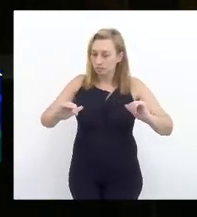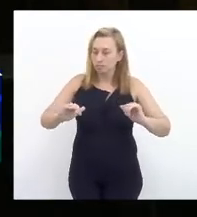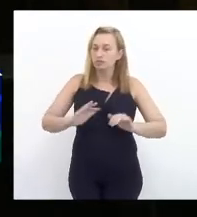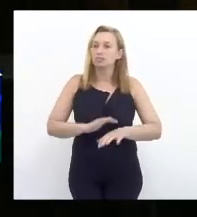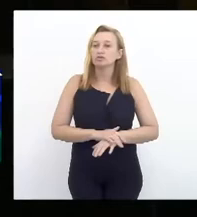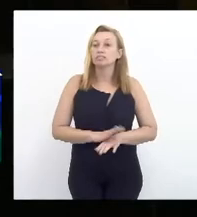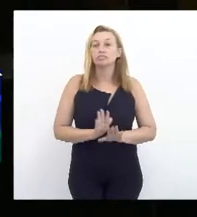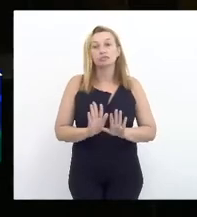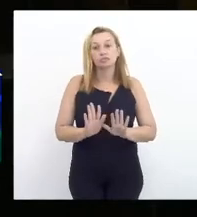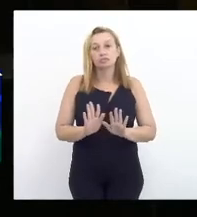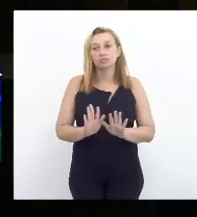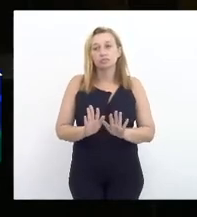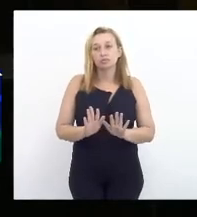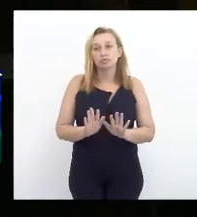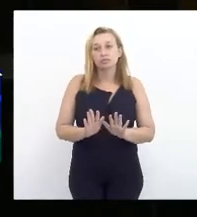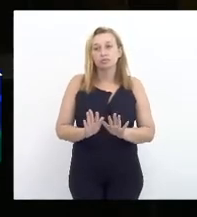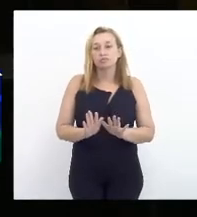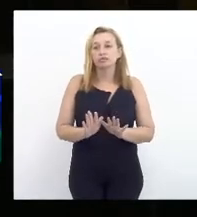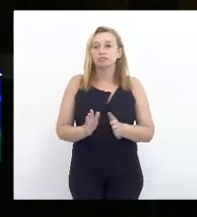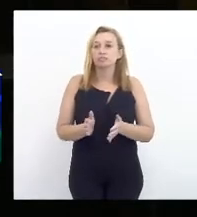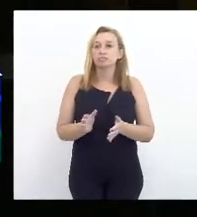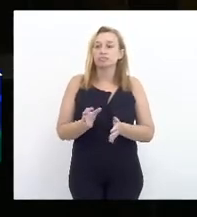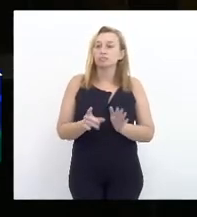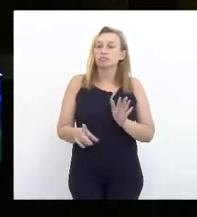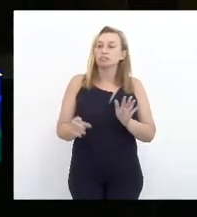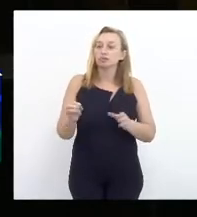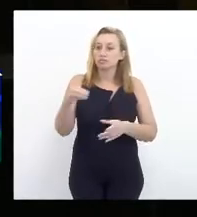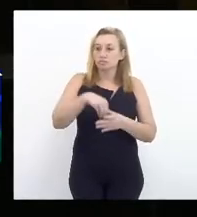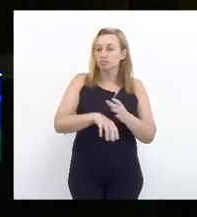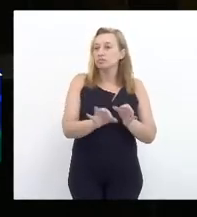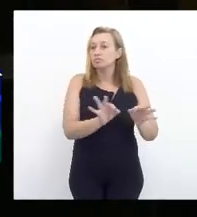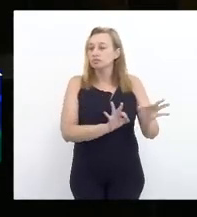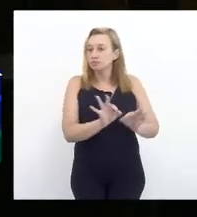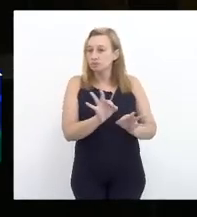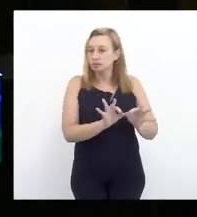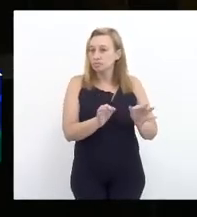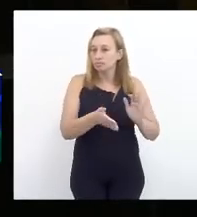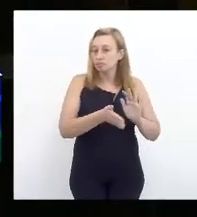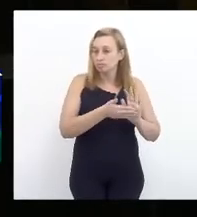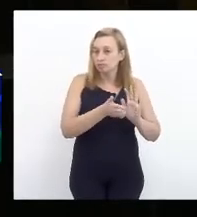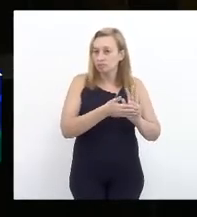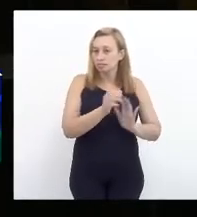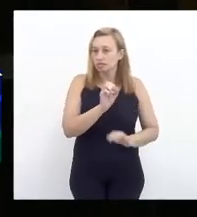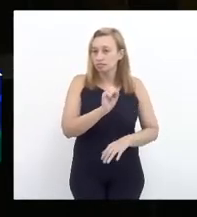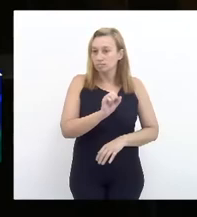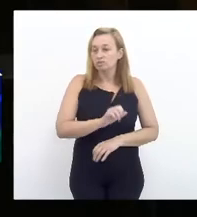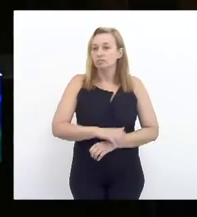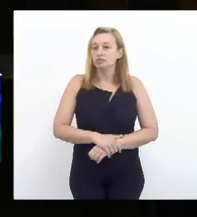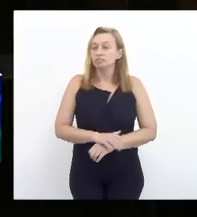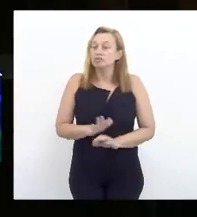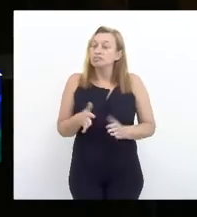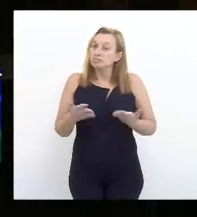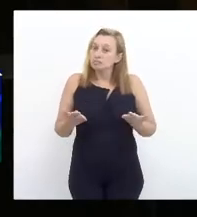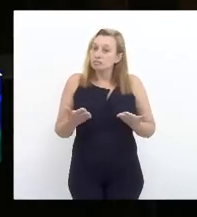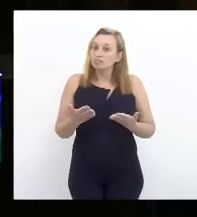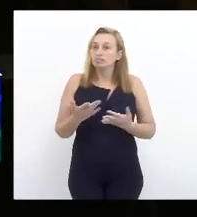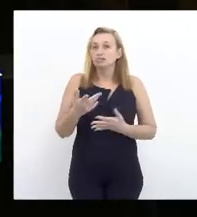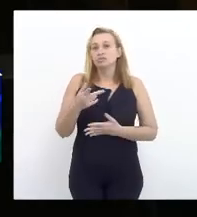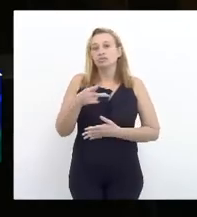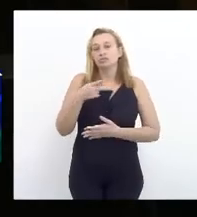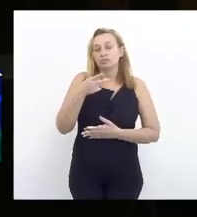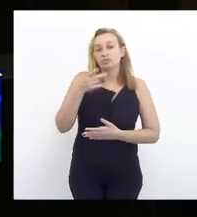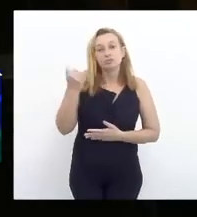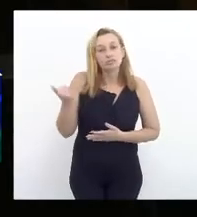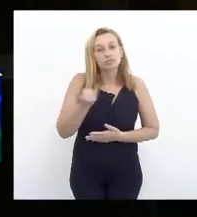desde que previstas expressamente no plano que será proposto. então, essa é uma exceção importante